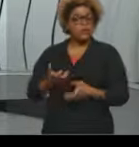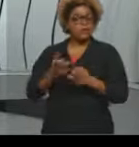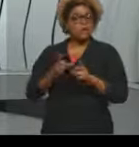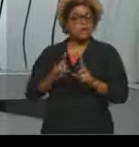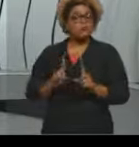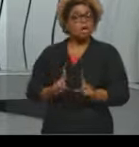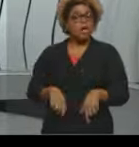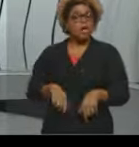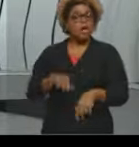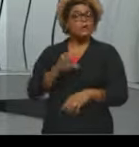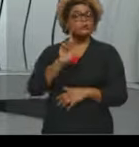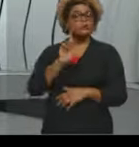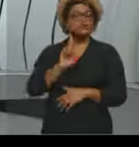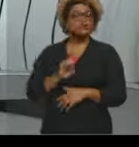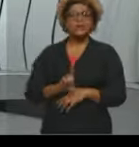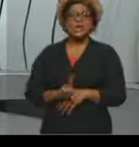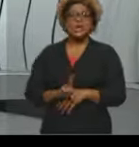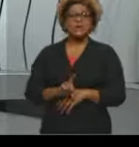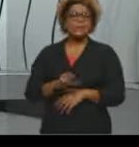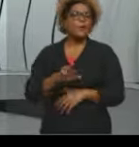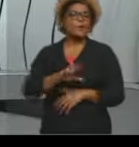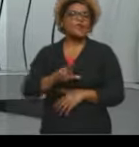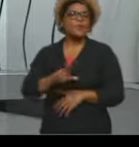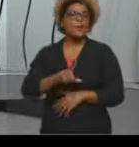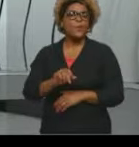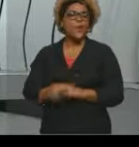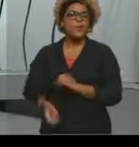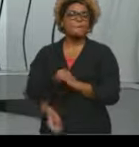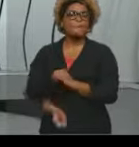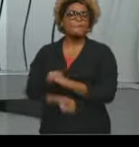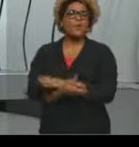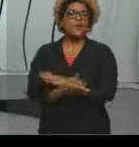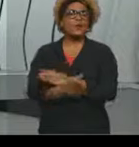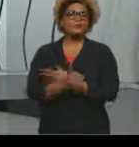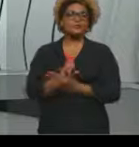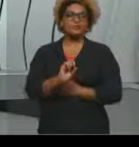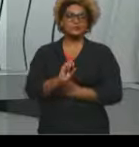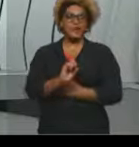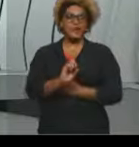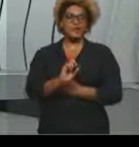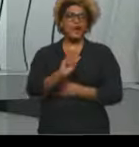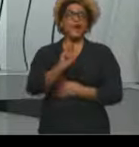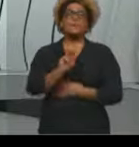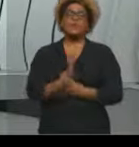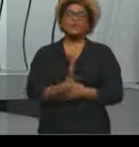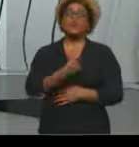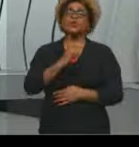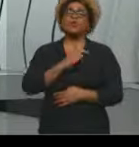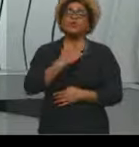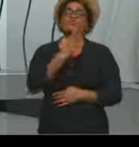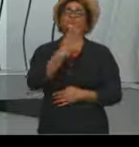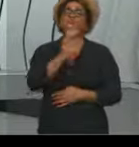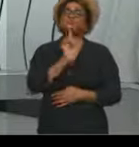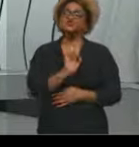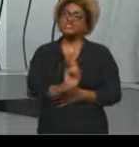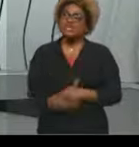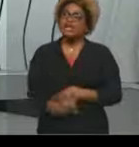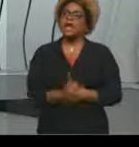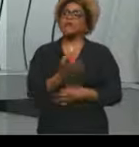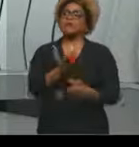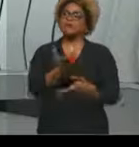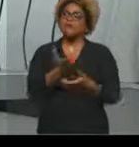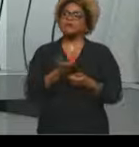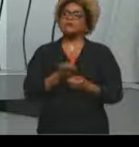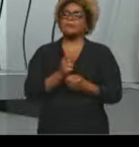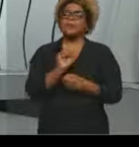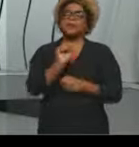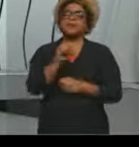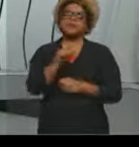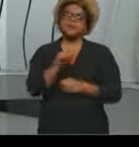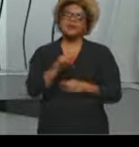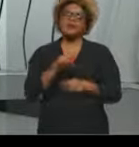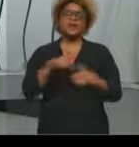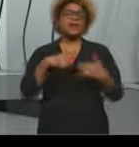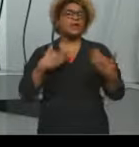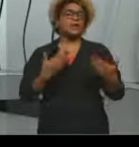está premiando, você não está fazendo algo a mais. Aquilo o cidadão tem como por direito receber. Então, a gente tem várias